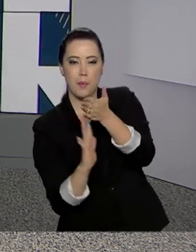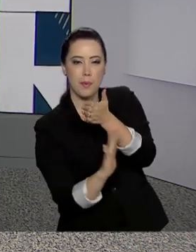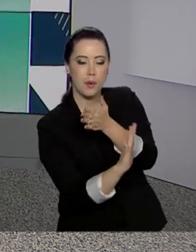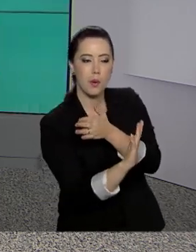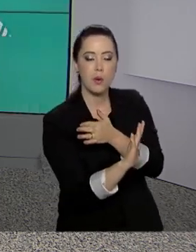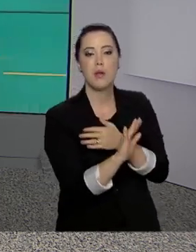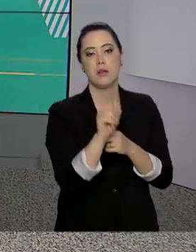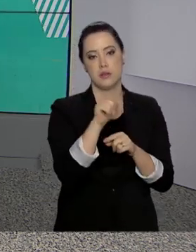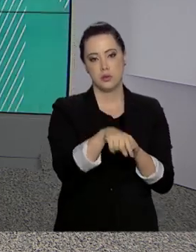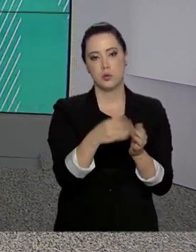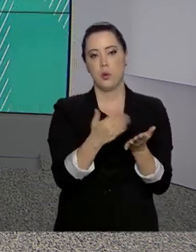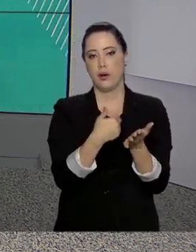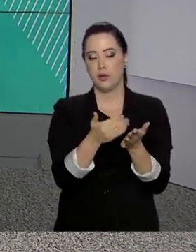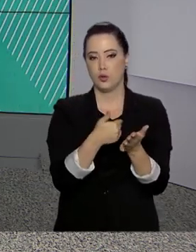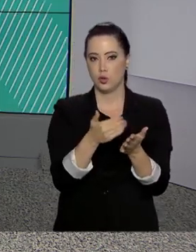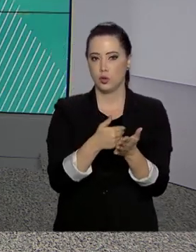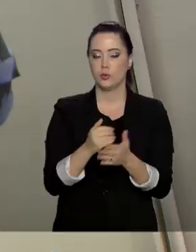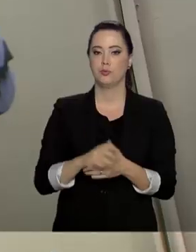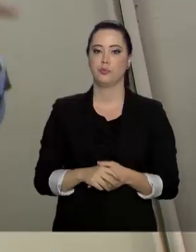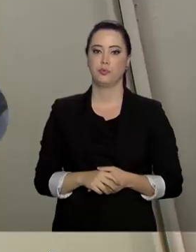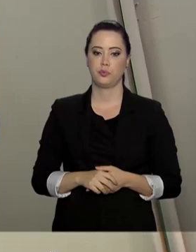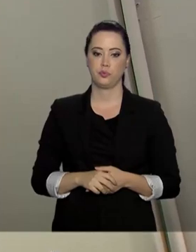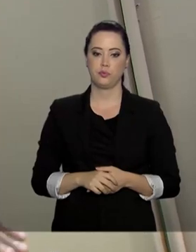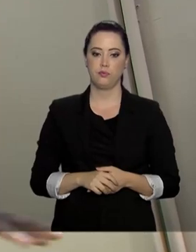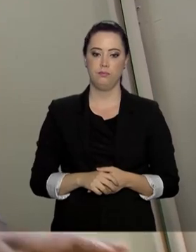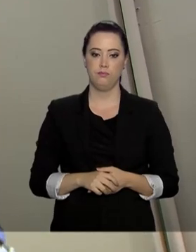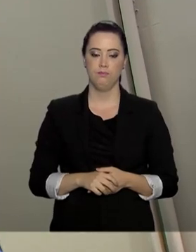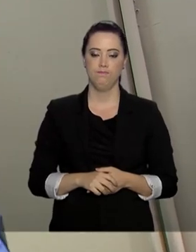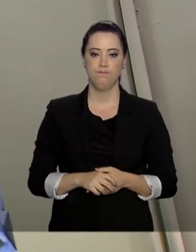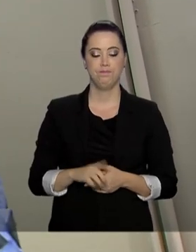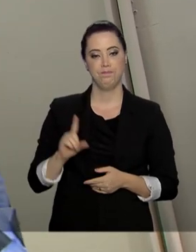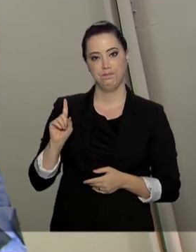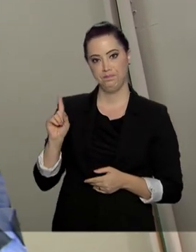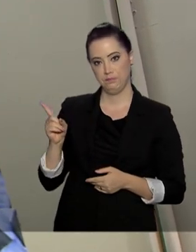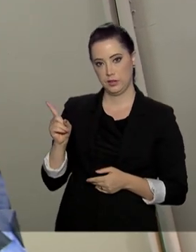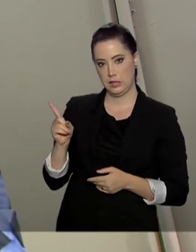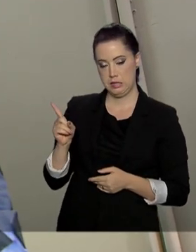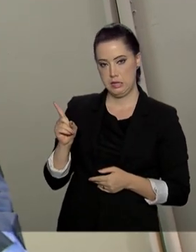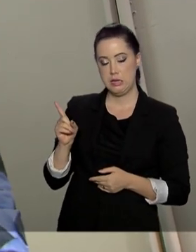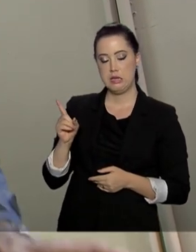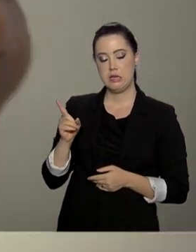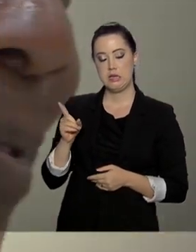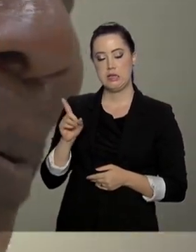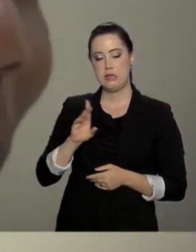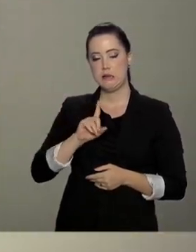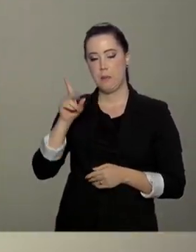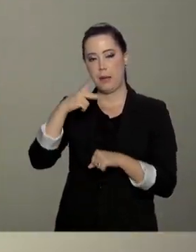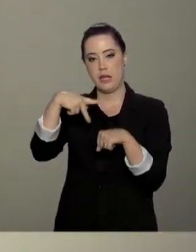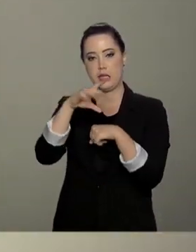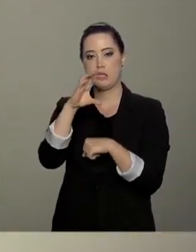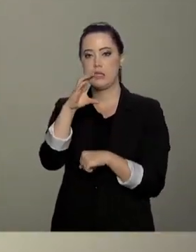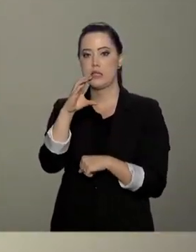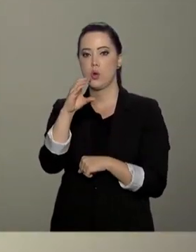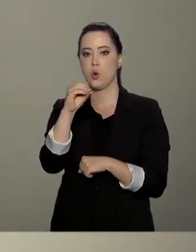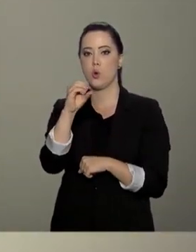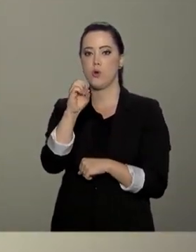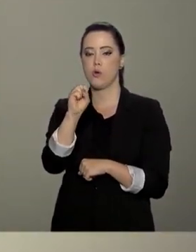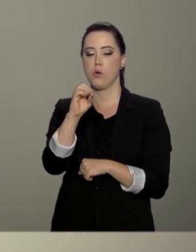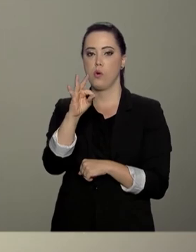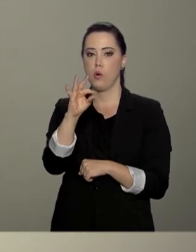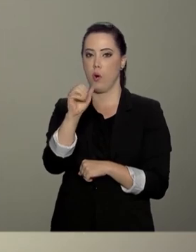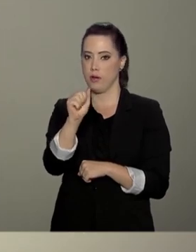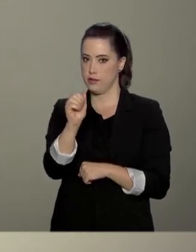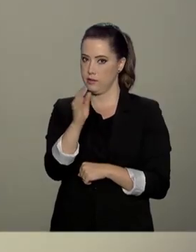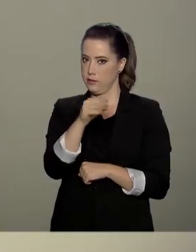em parceria com as Nações Unidas. Frank é da Costa do Marfim. Ele deixou o país africano